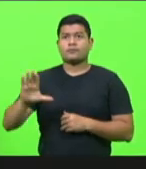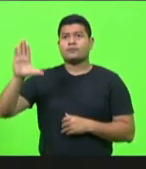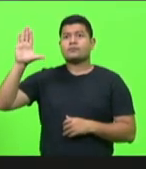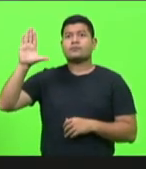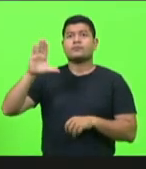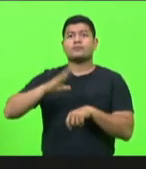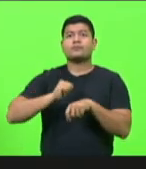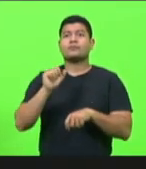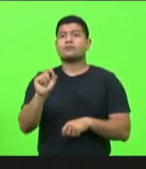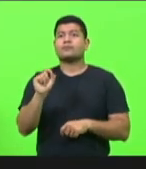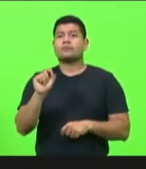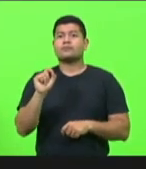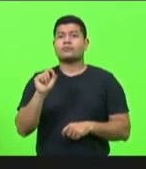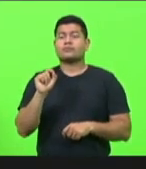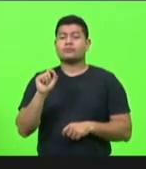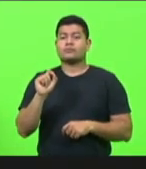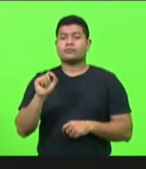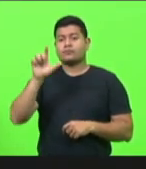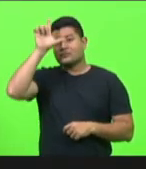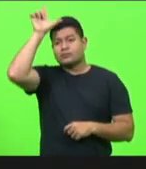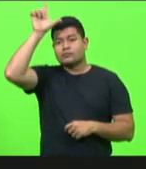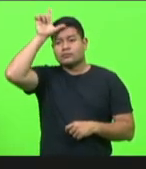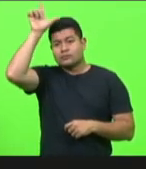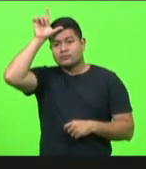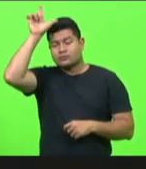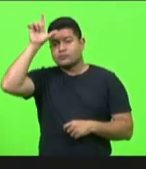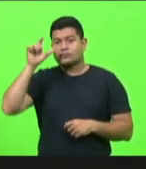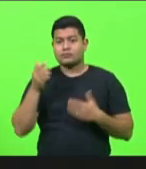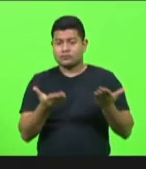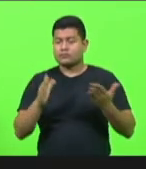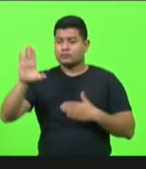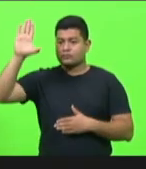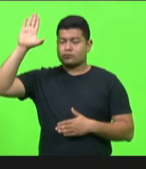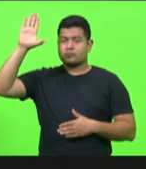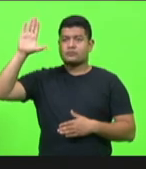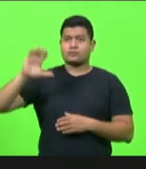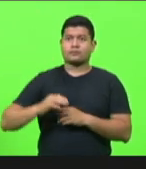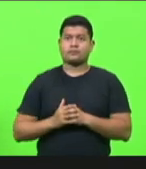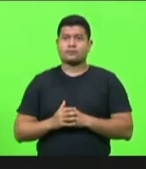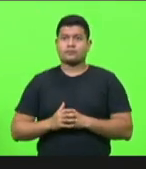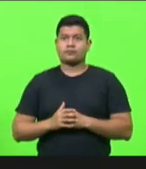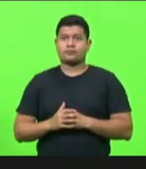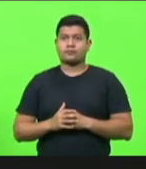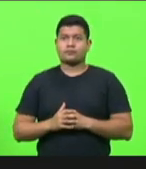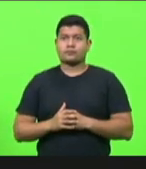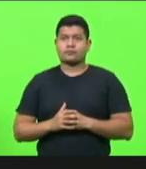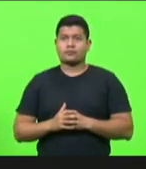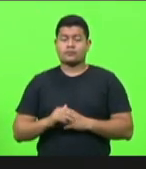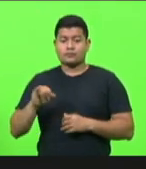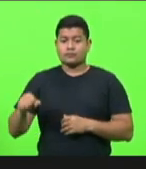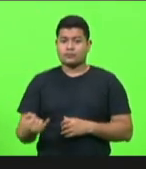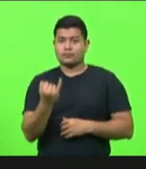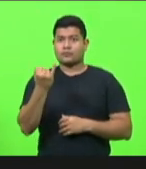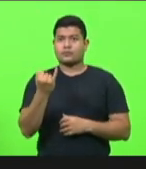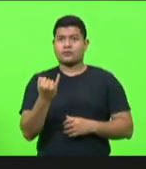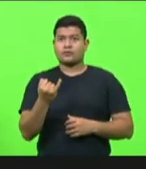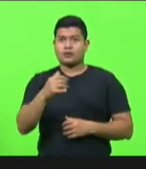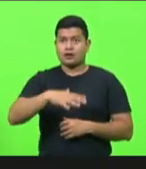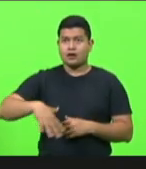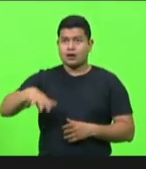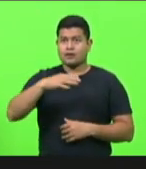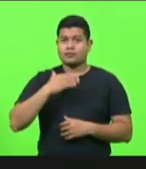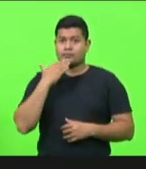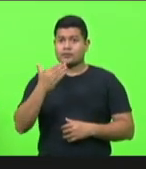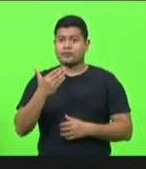agora aí? Sargento Lima. Sargento Lima. Pela ordem, Sargento Lima. Vou aproveitar essa boa área aqui, que eu estou aqui, para